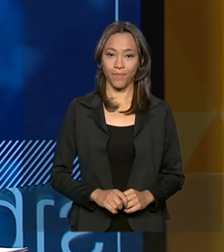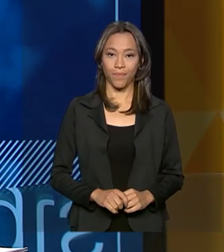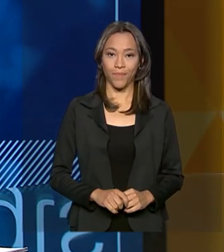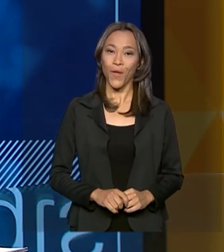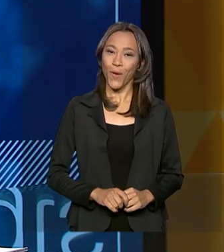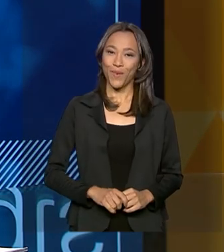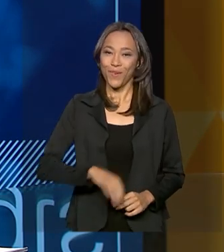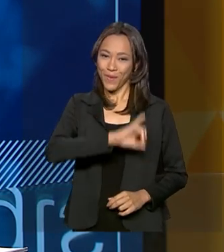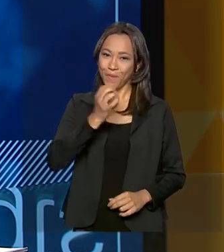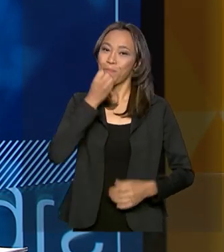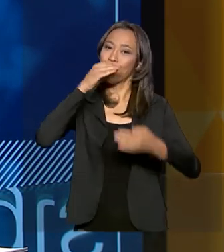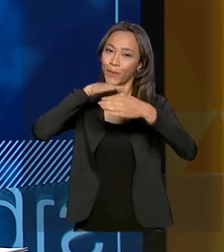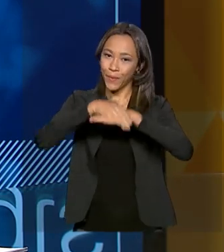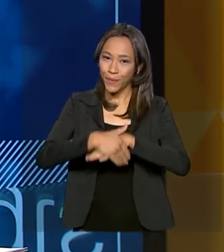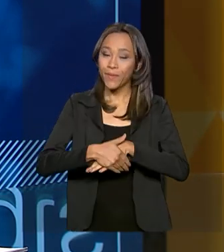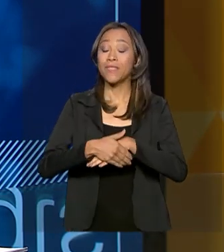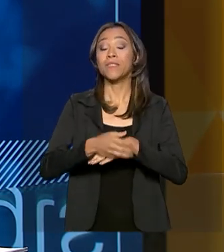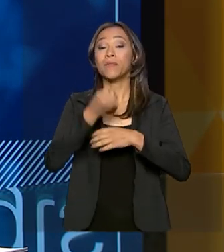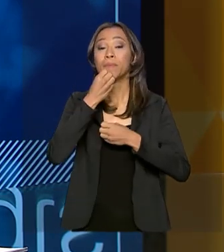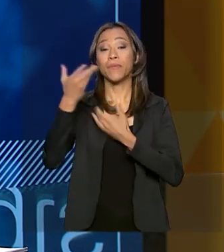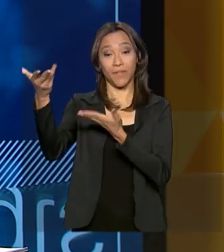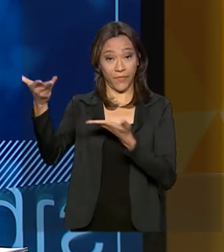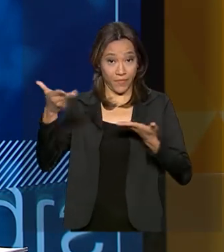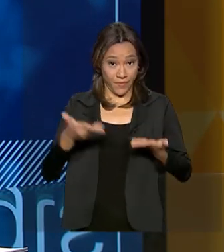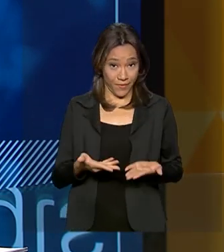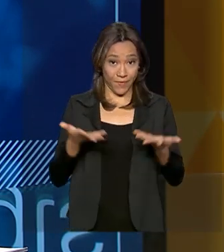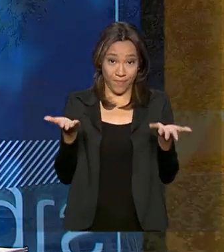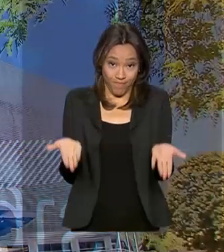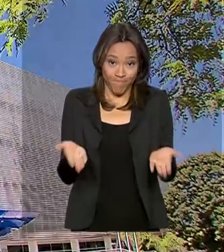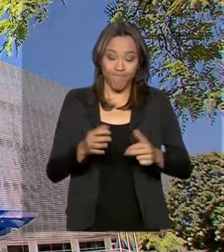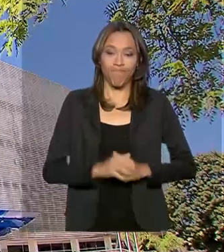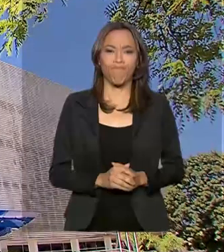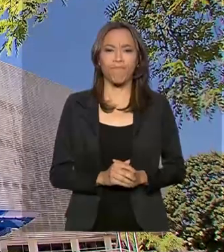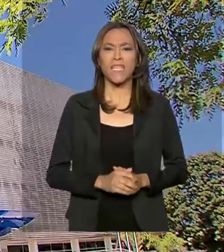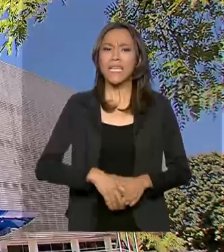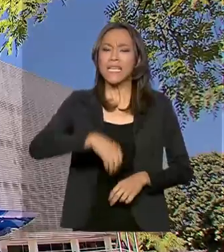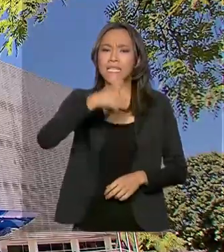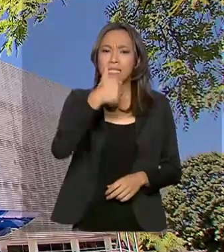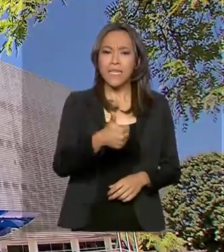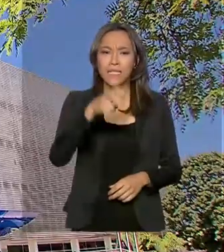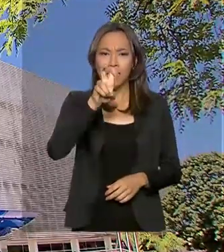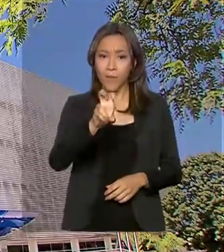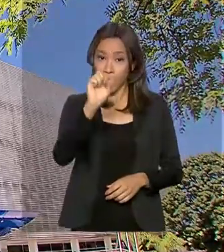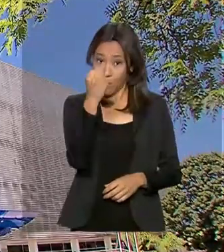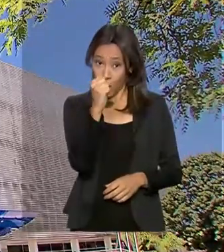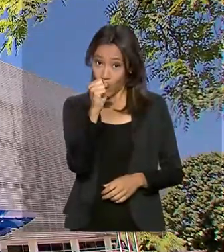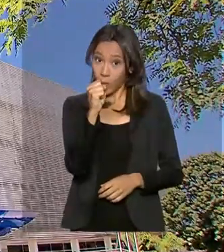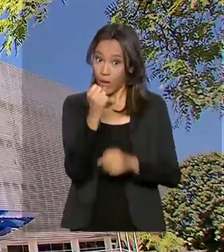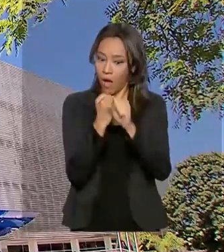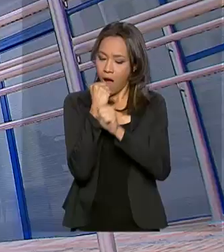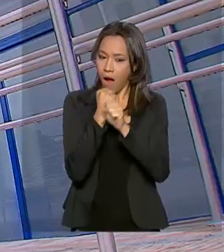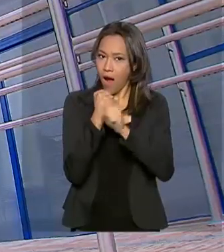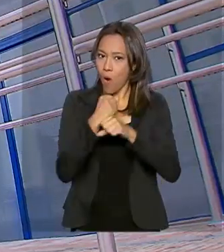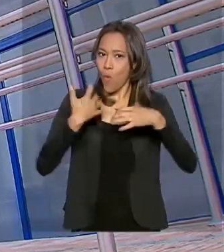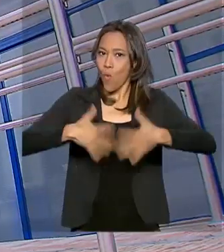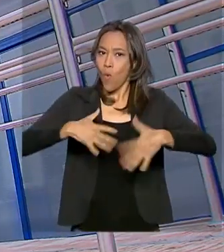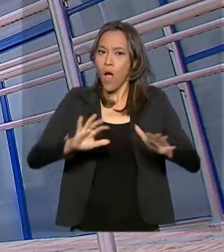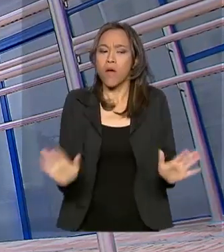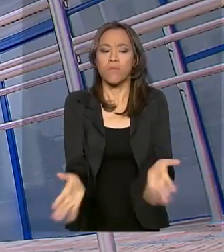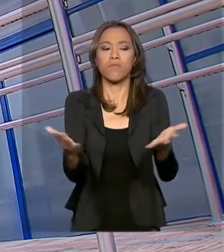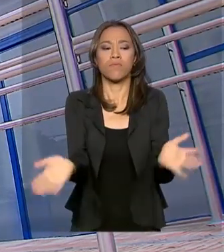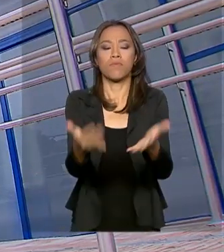Olá, boa noite e seja bem-vindo ao Brasil em Pauta. São 158 anos ajudando a promover o